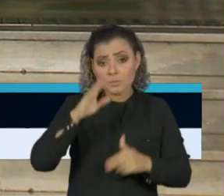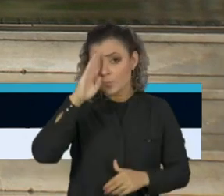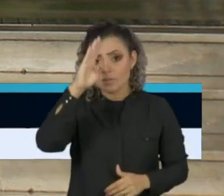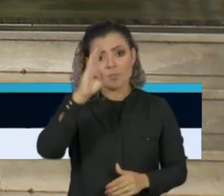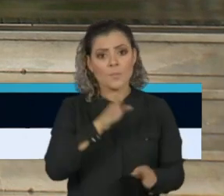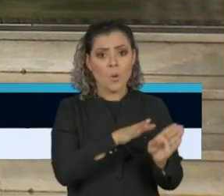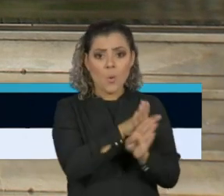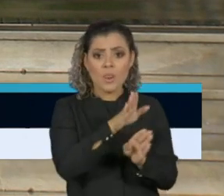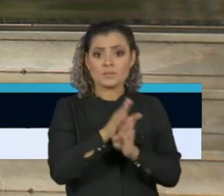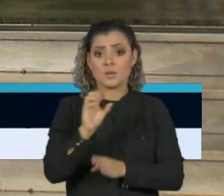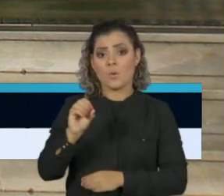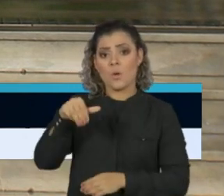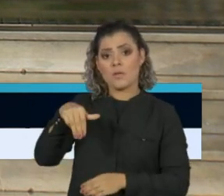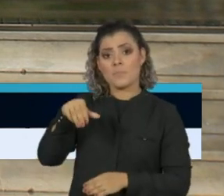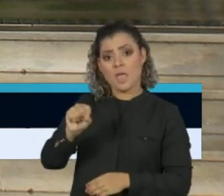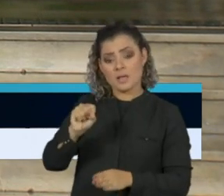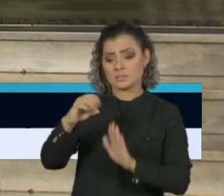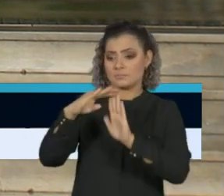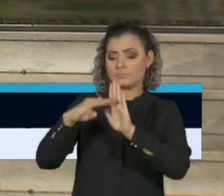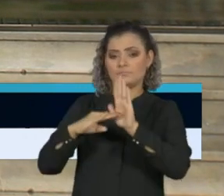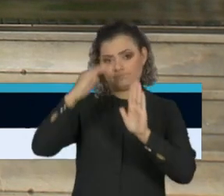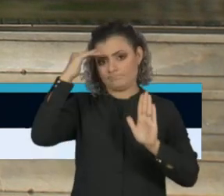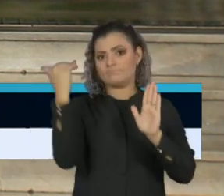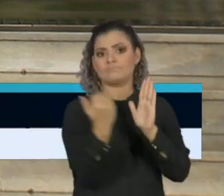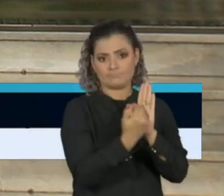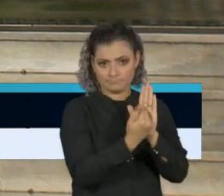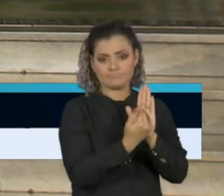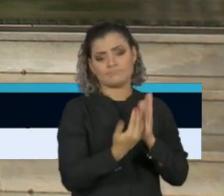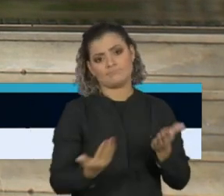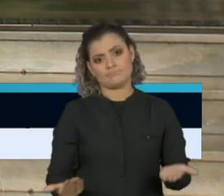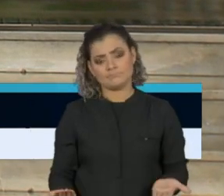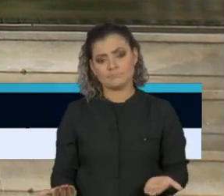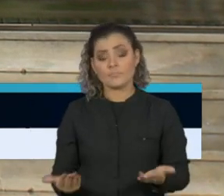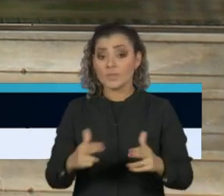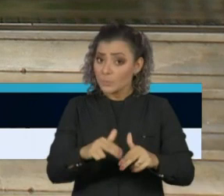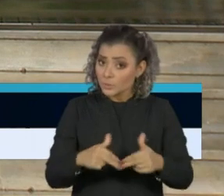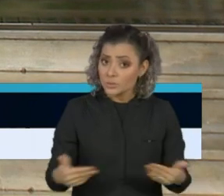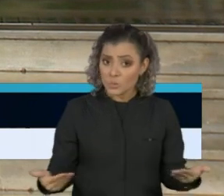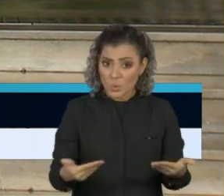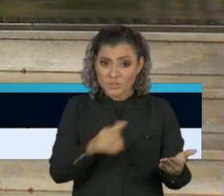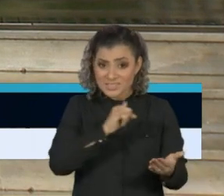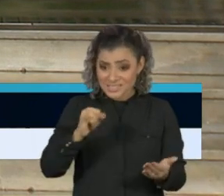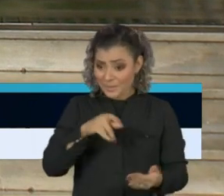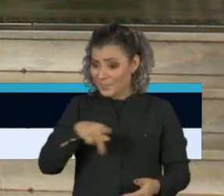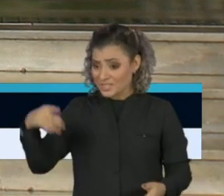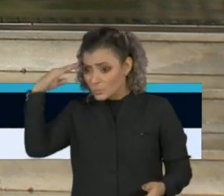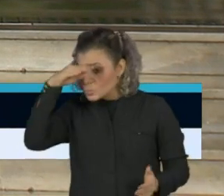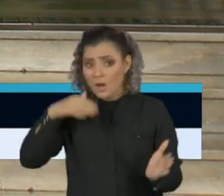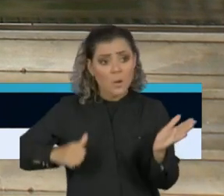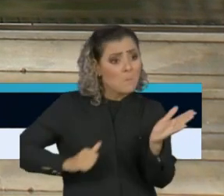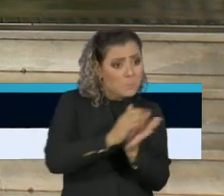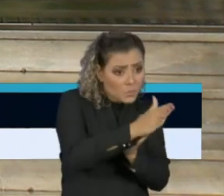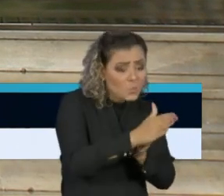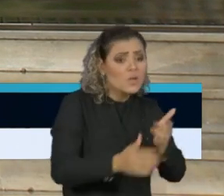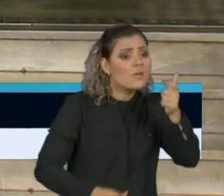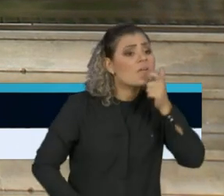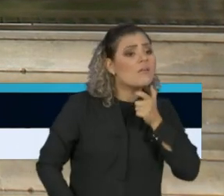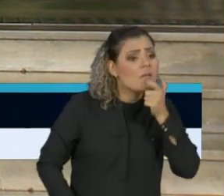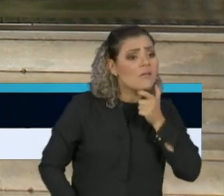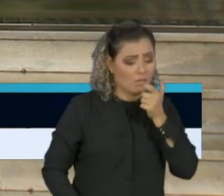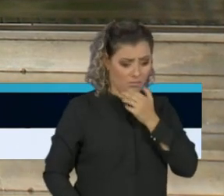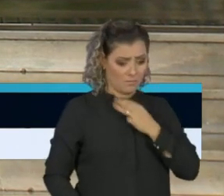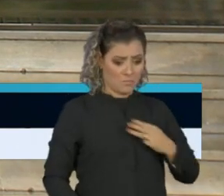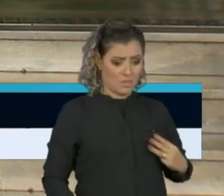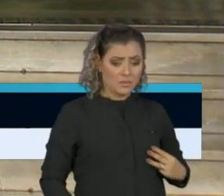orientações da Organização Mundial de Saúde. Portanto, se houver a saída do ministro Luiz Henrique Mandetta